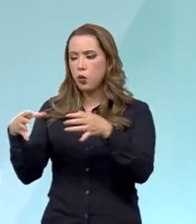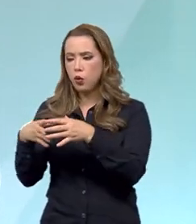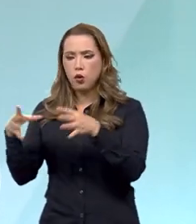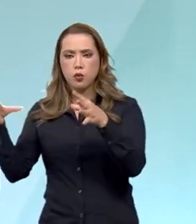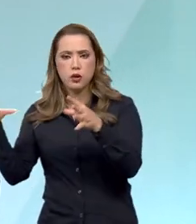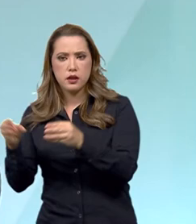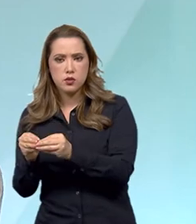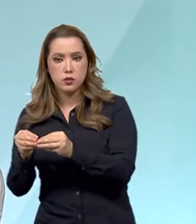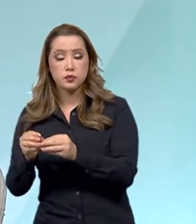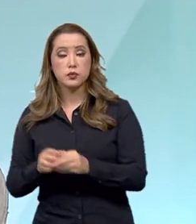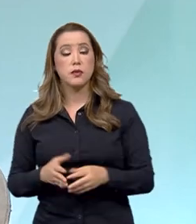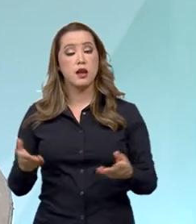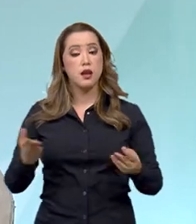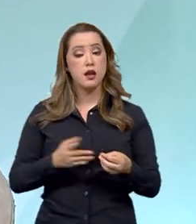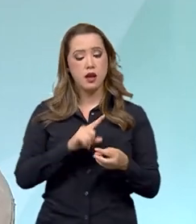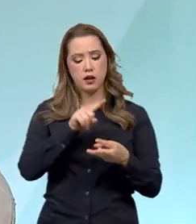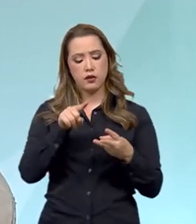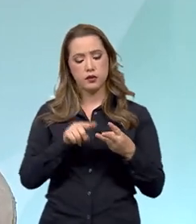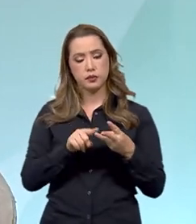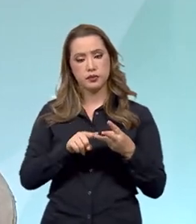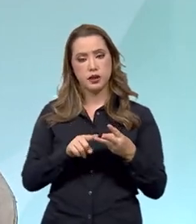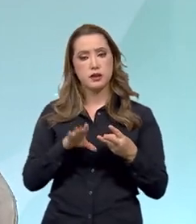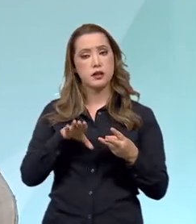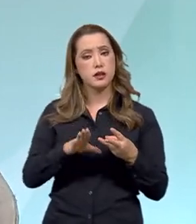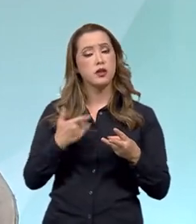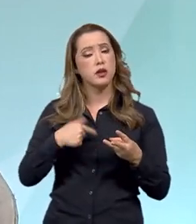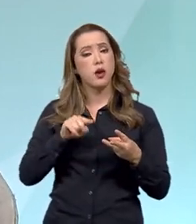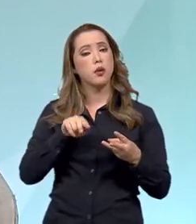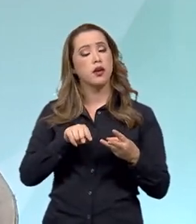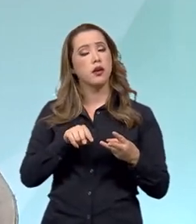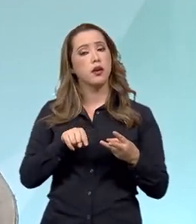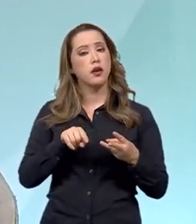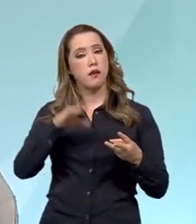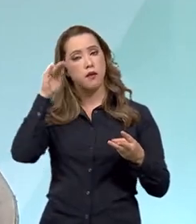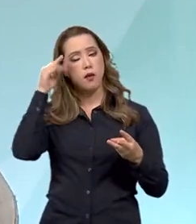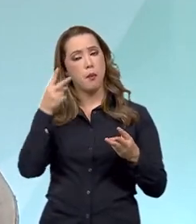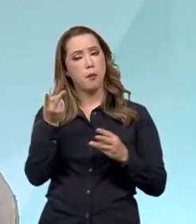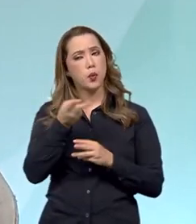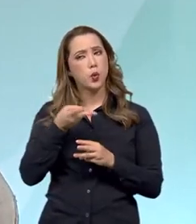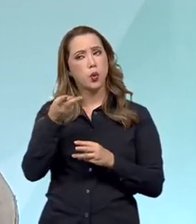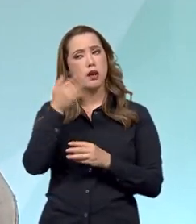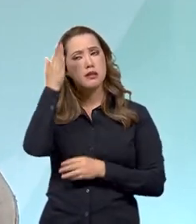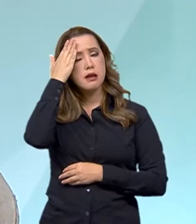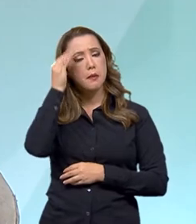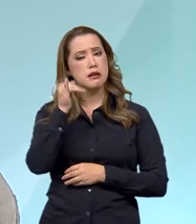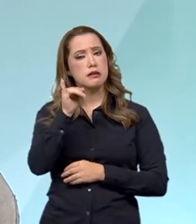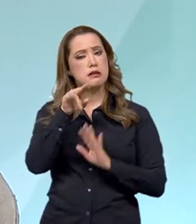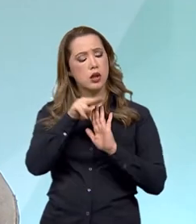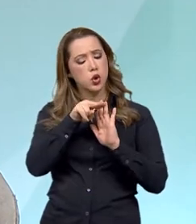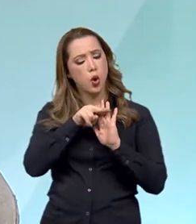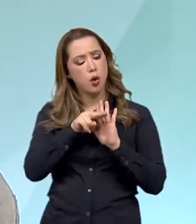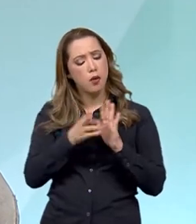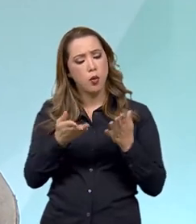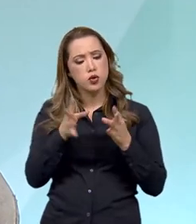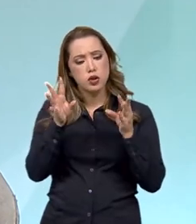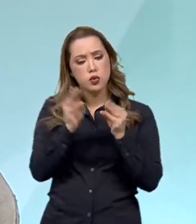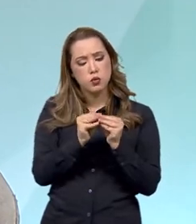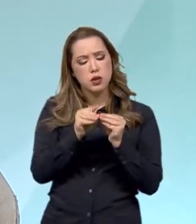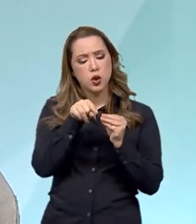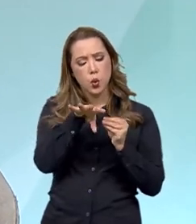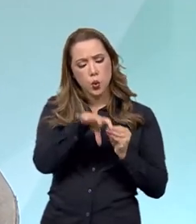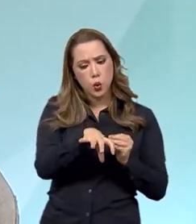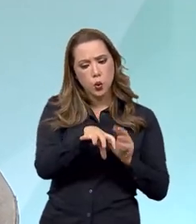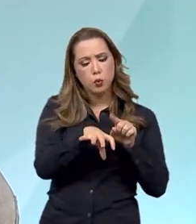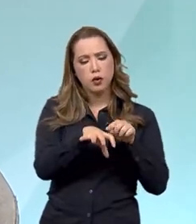terceiro passo, que é o passo da juridicidade, onde a gente busca que essa norma, que foi consolidada, ela